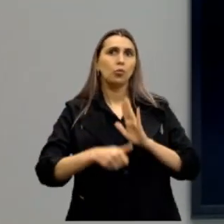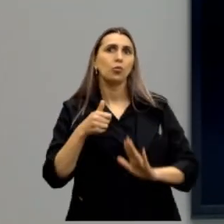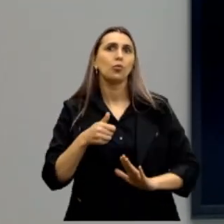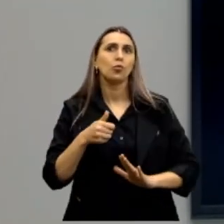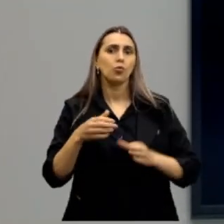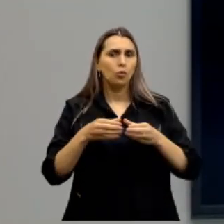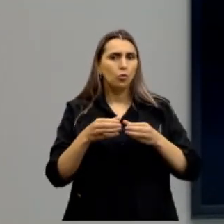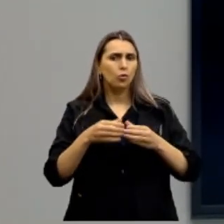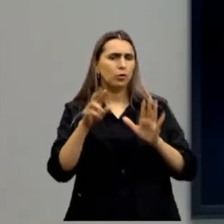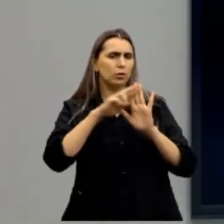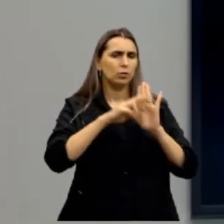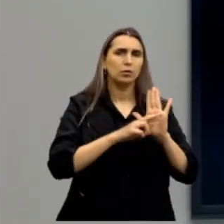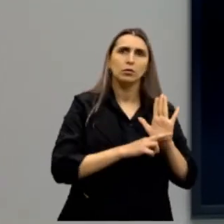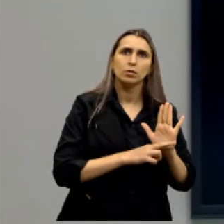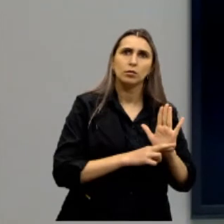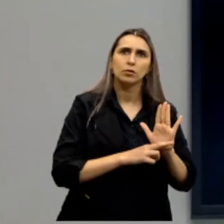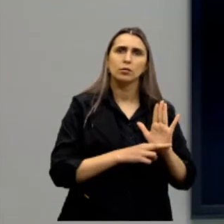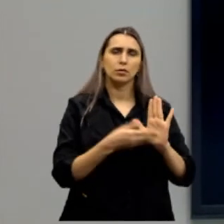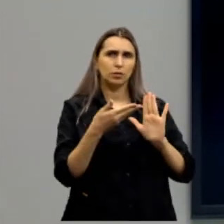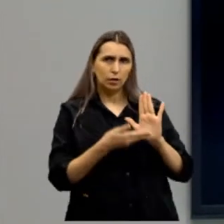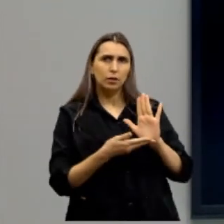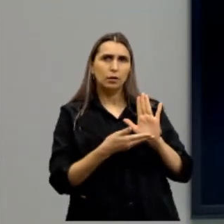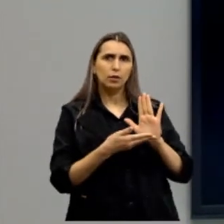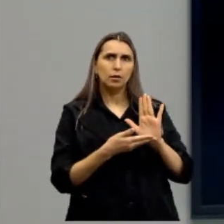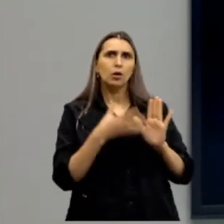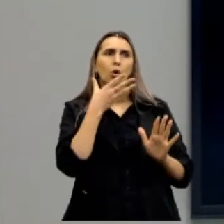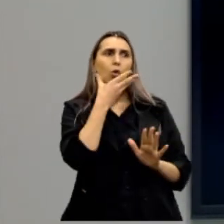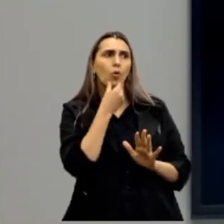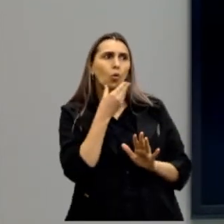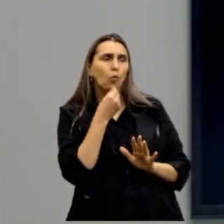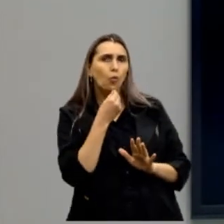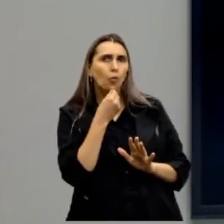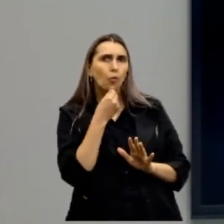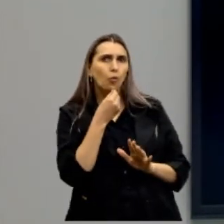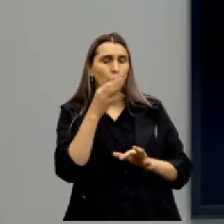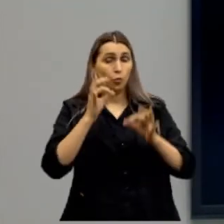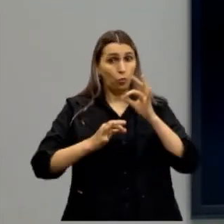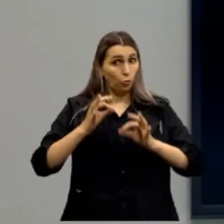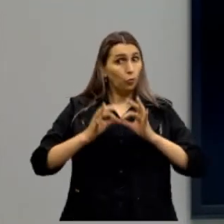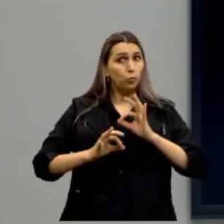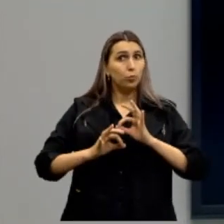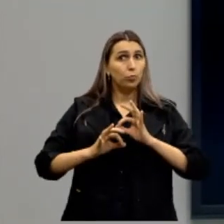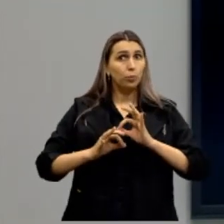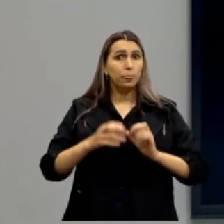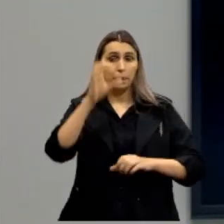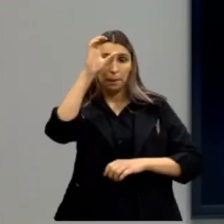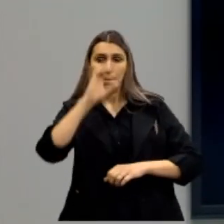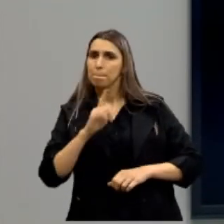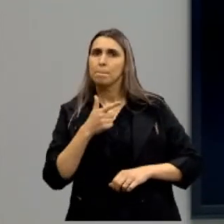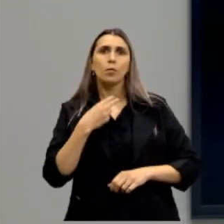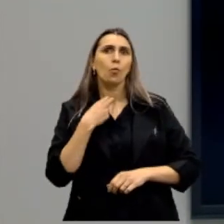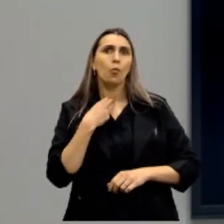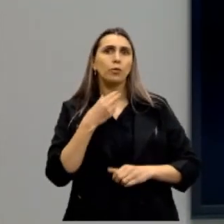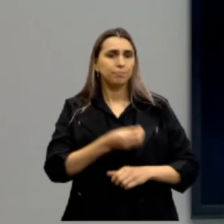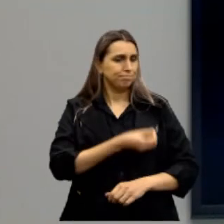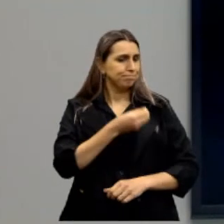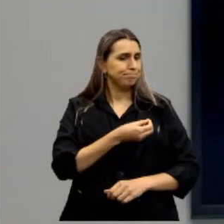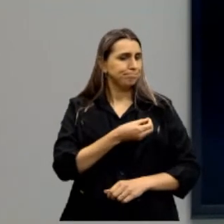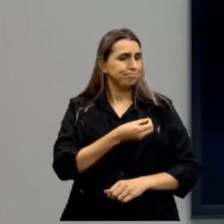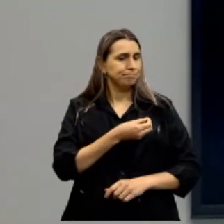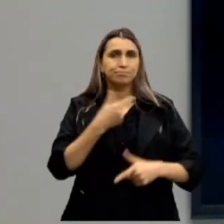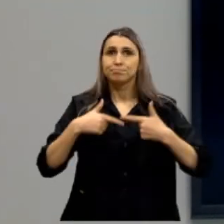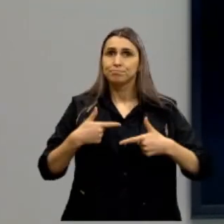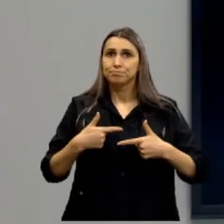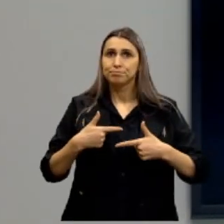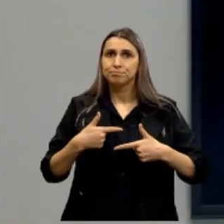conjunto de normas e naquela dotada de homens absolutamente justos, os cidadãos não devem viver uma vida de